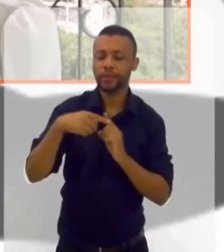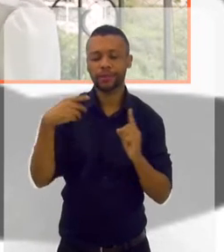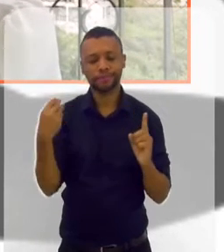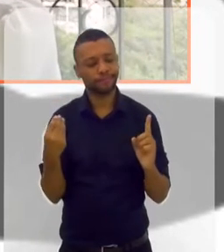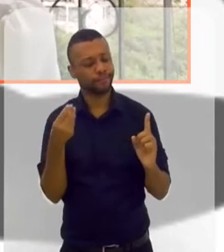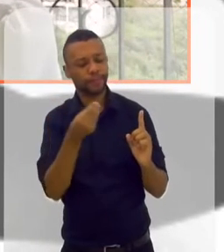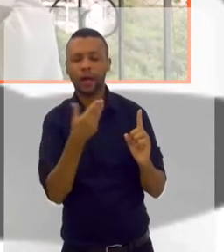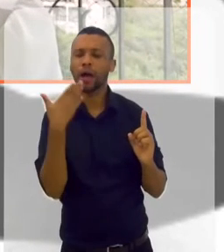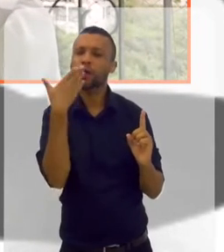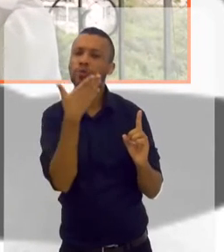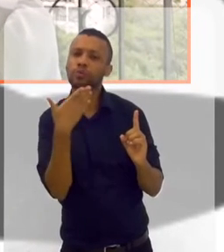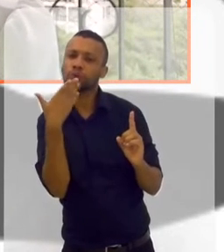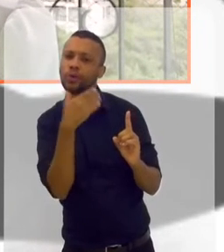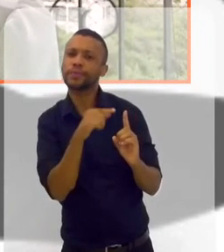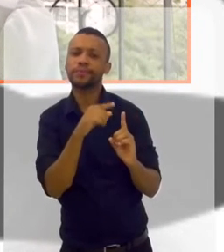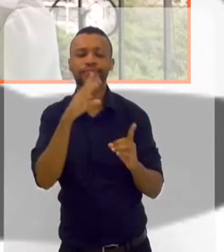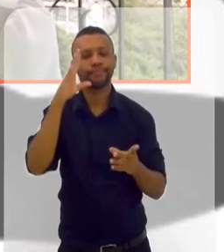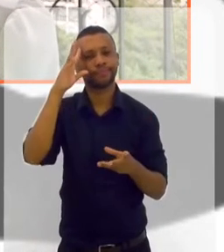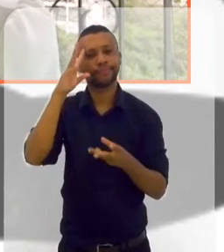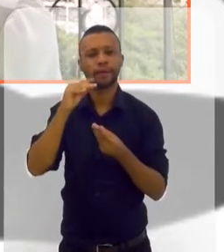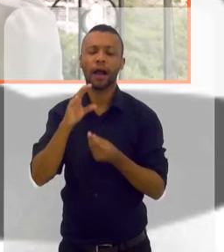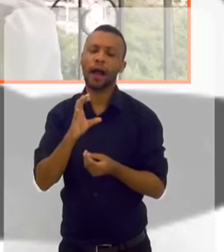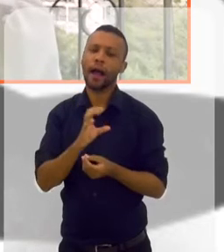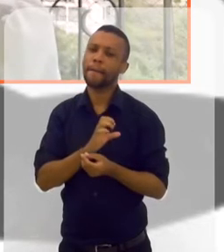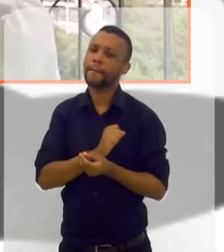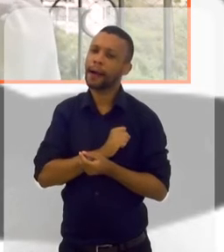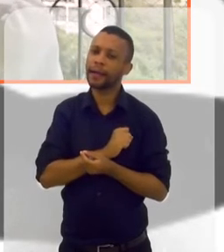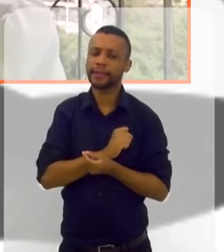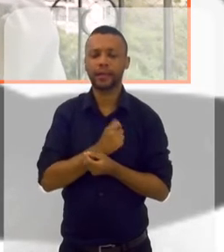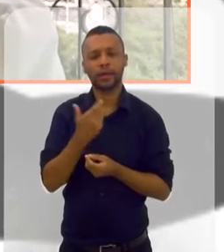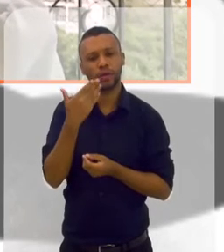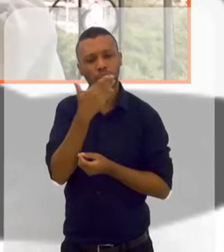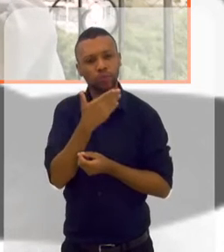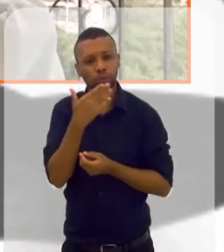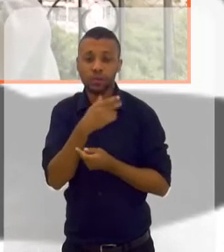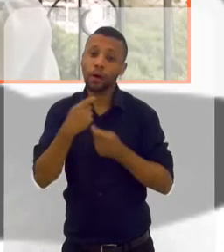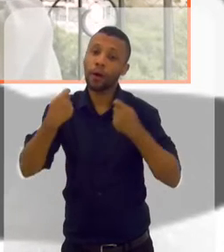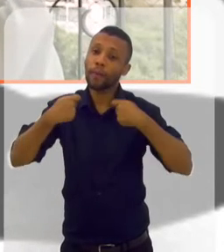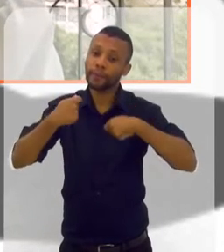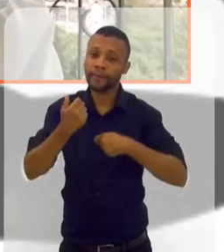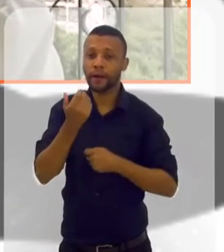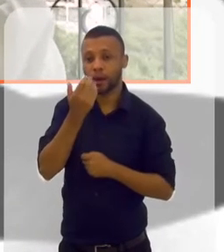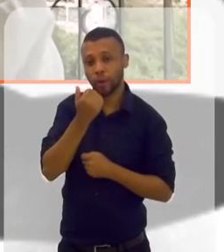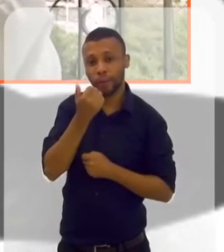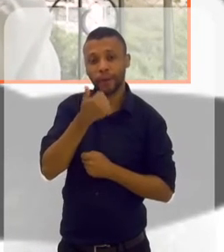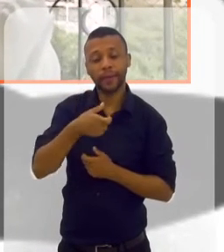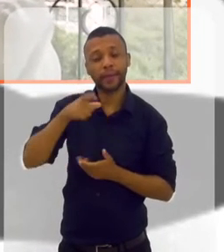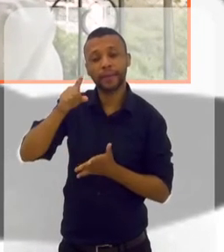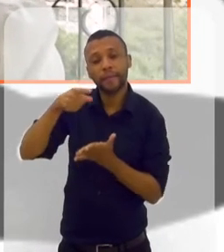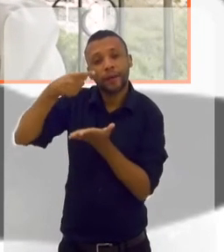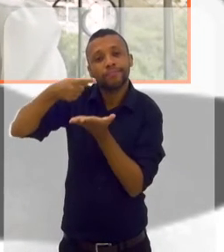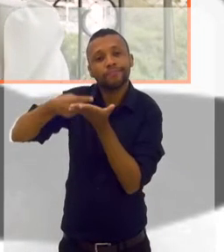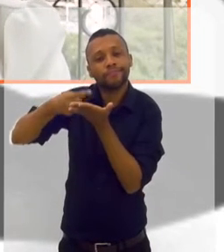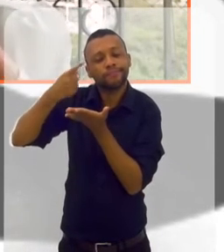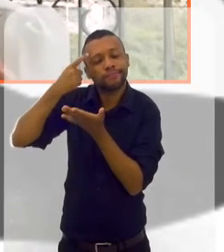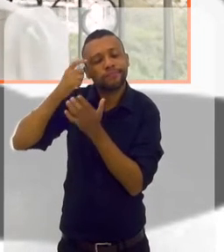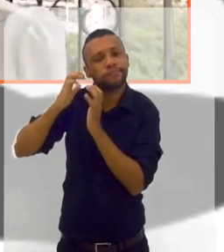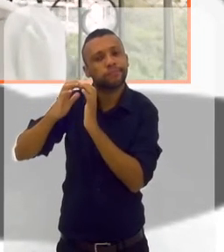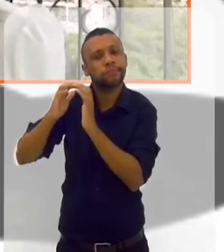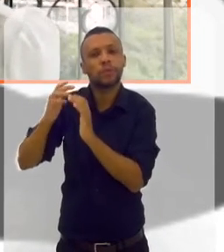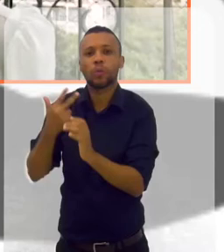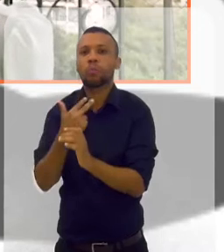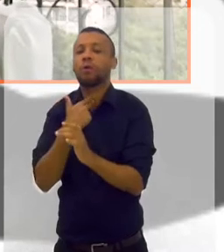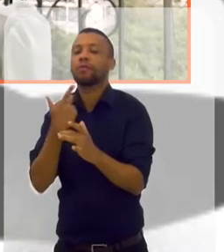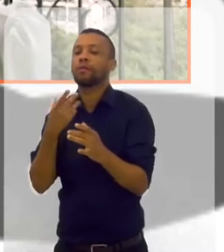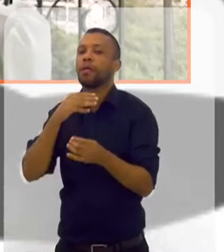Então, a minha mente tirou uma programação do quê? O doce, para eu me sentir amada, eu preciso comer um doce. Então, essa era a minha programação. Eu não posso